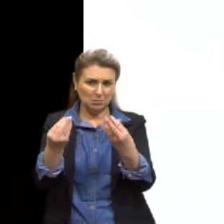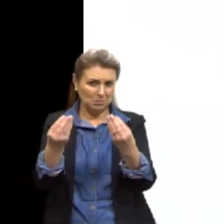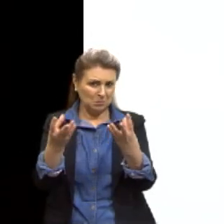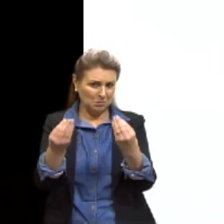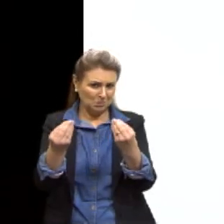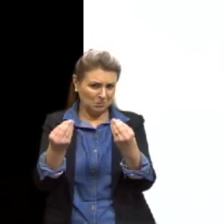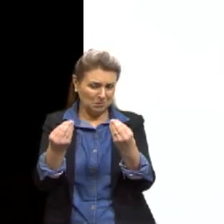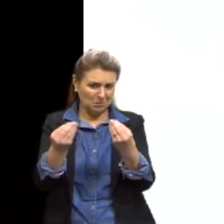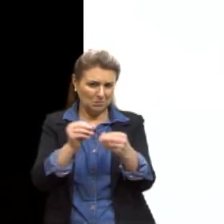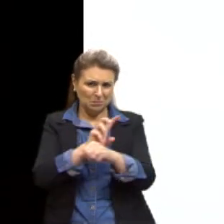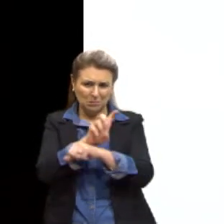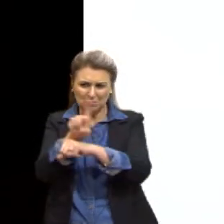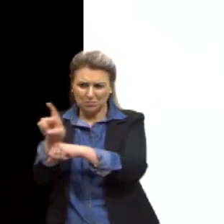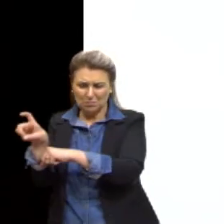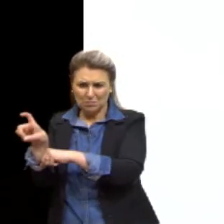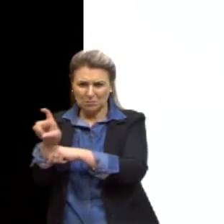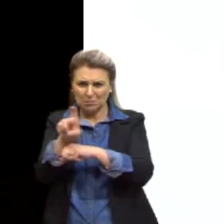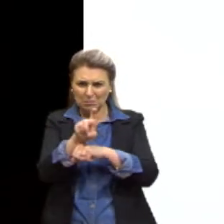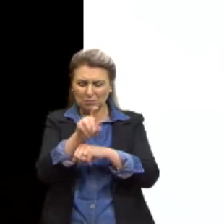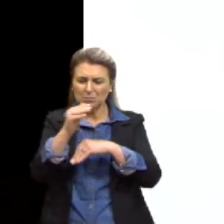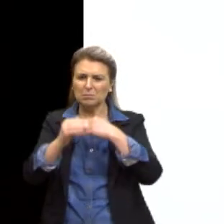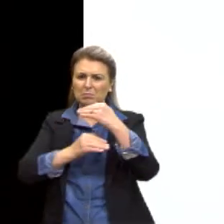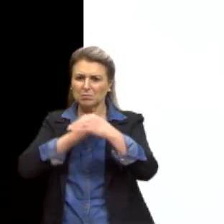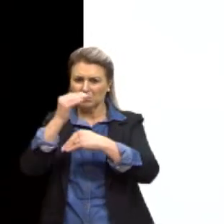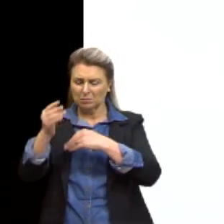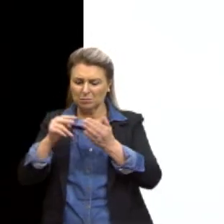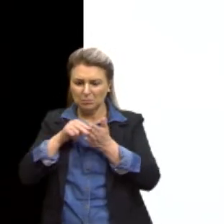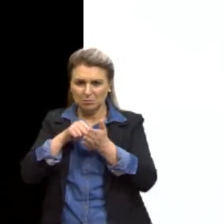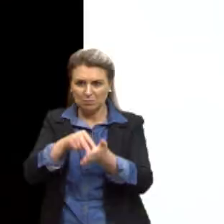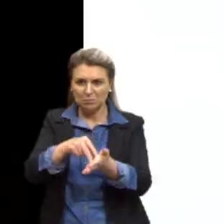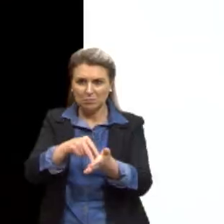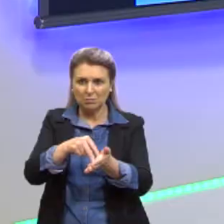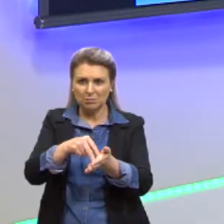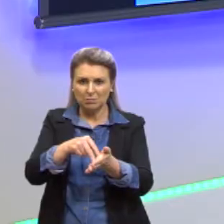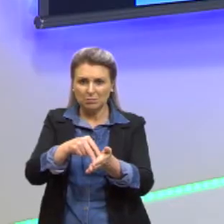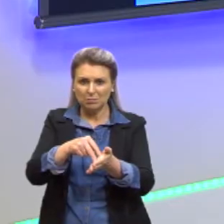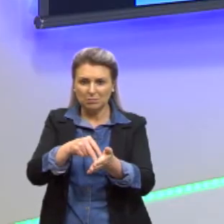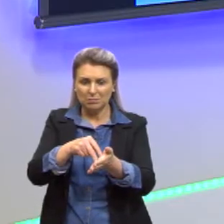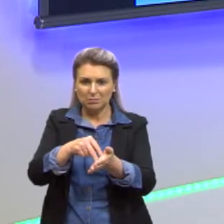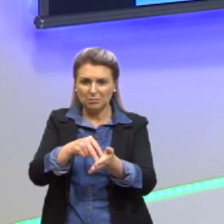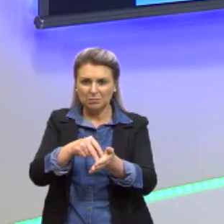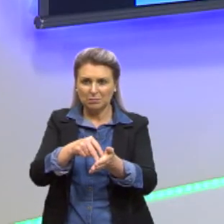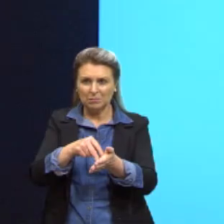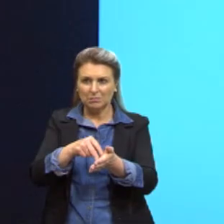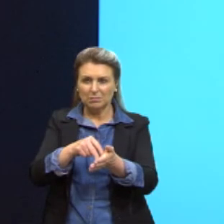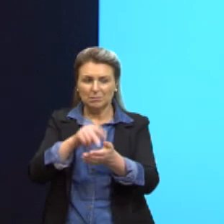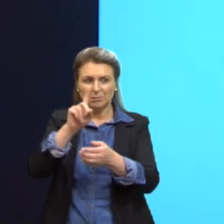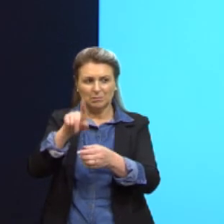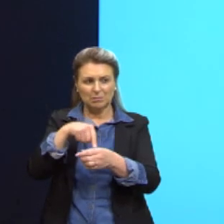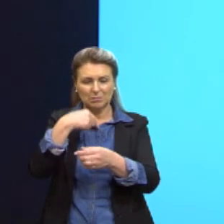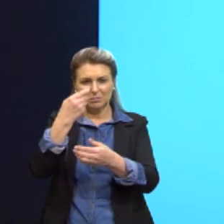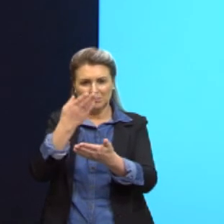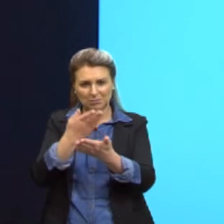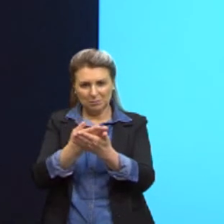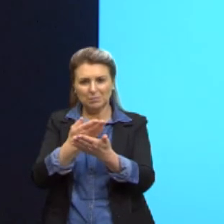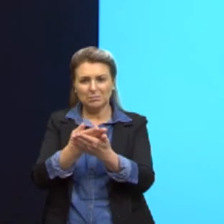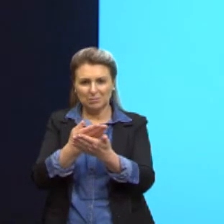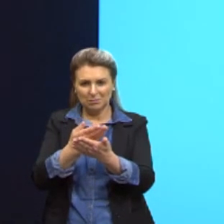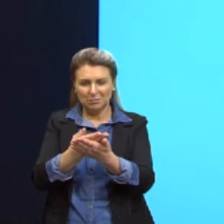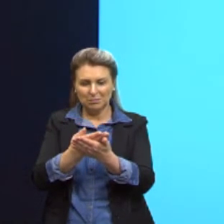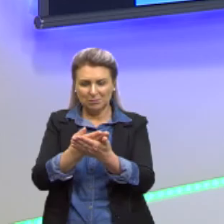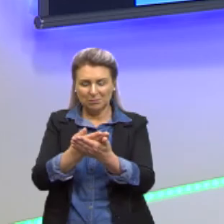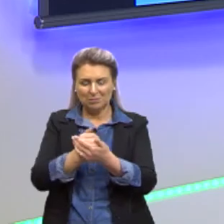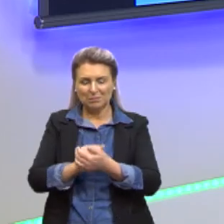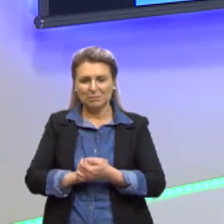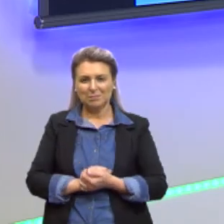herbicida, levando ao desenvolvimento da resistência. Isso daqui é nossa próxima aula, é Lamarck,